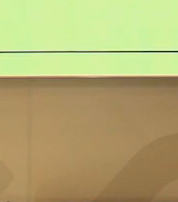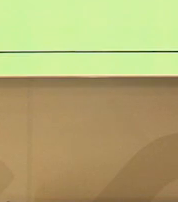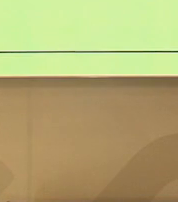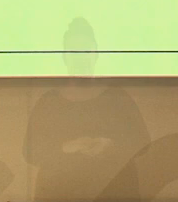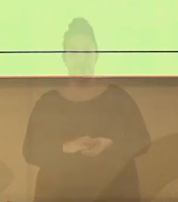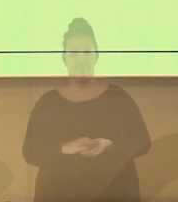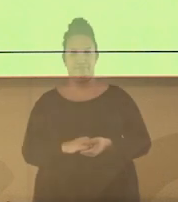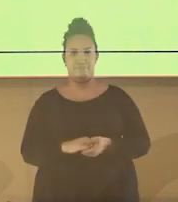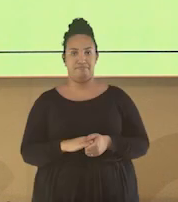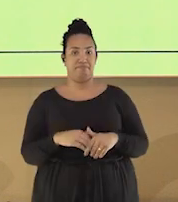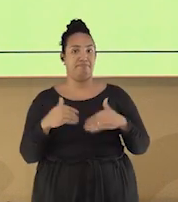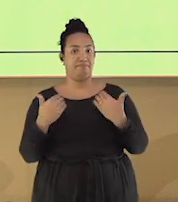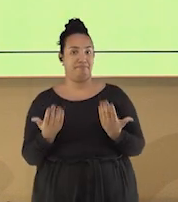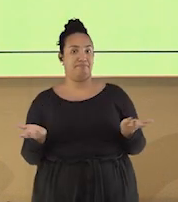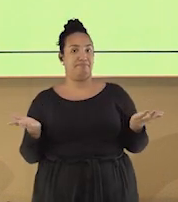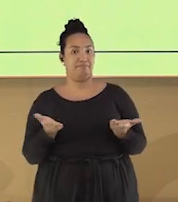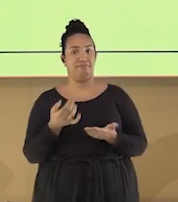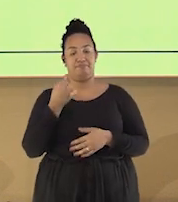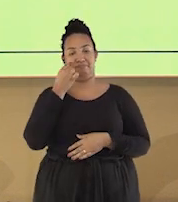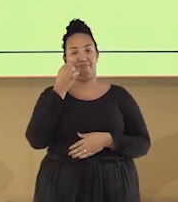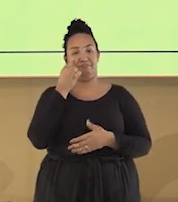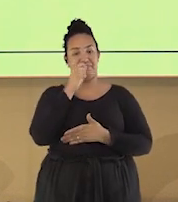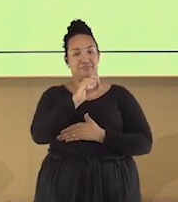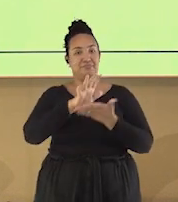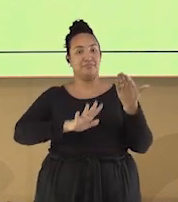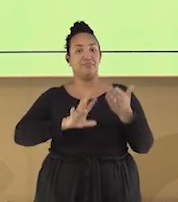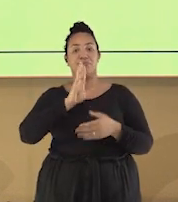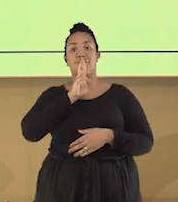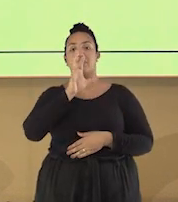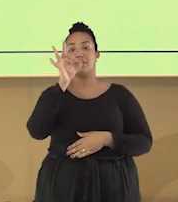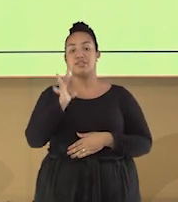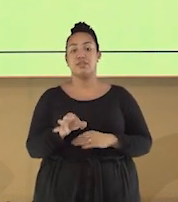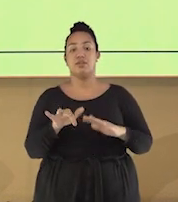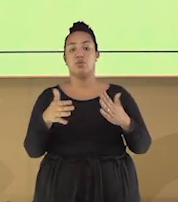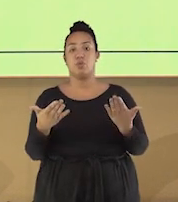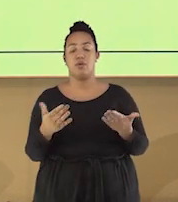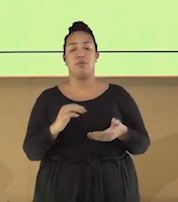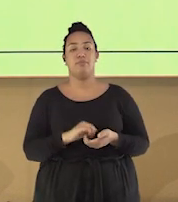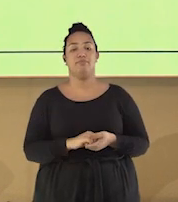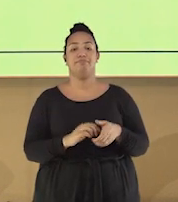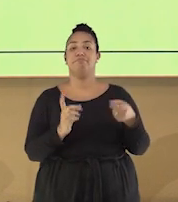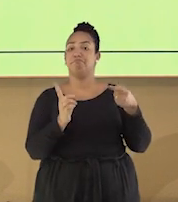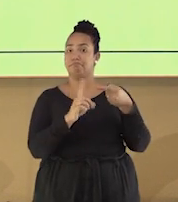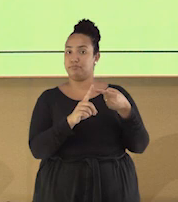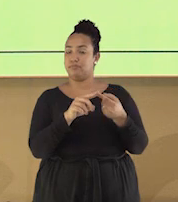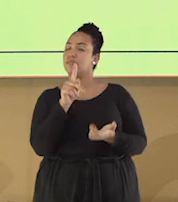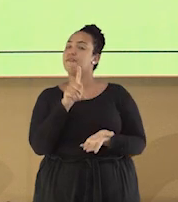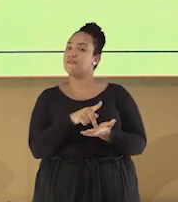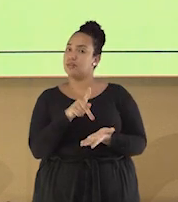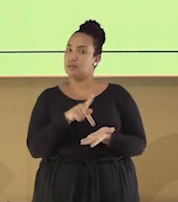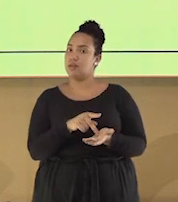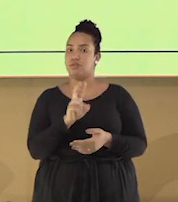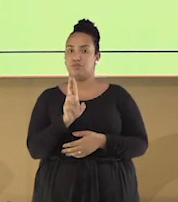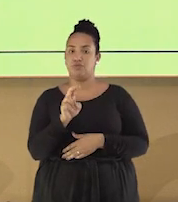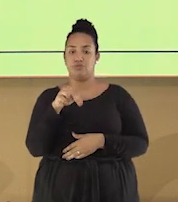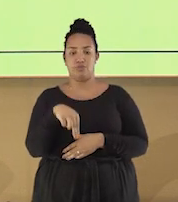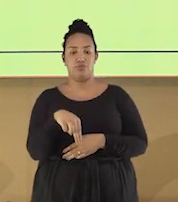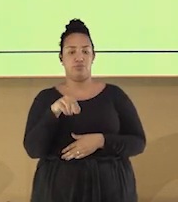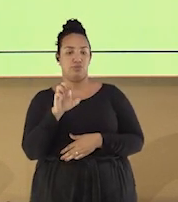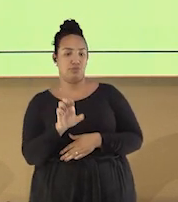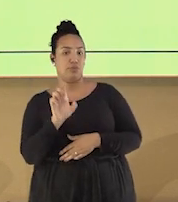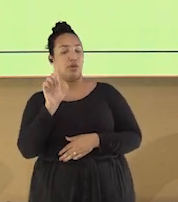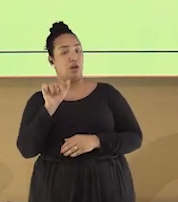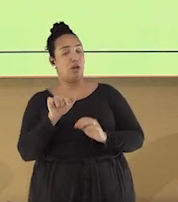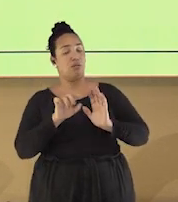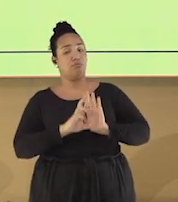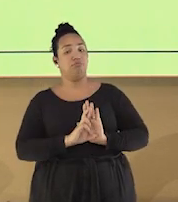E aí, gente? Bora para a correção das atividades? A frase número um é verdadeira. A União Nacional dos Estudantes